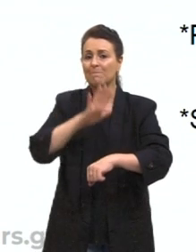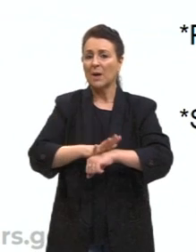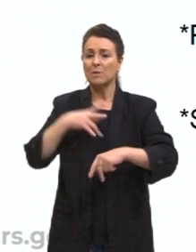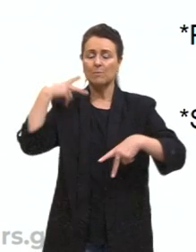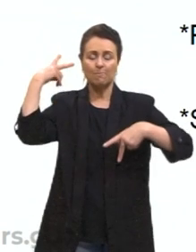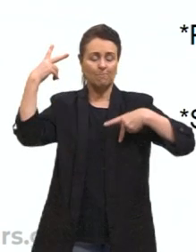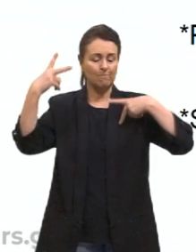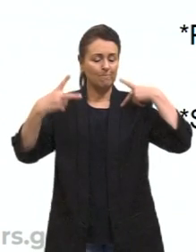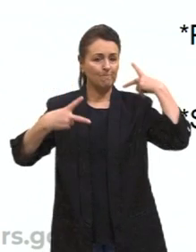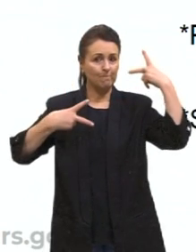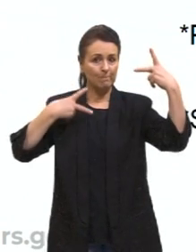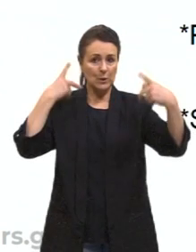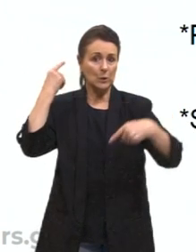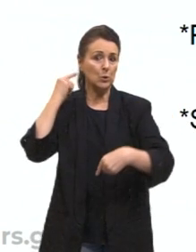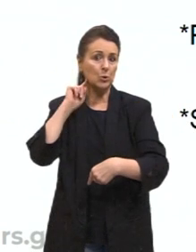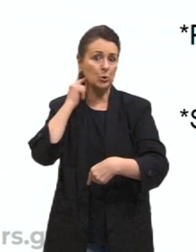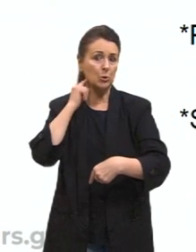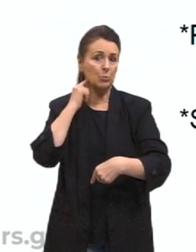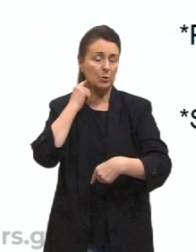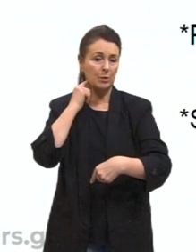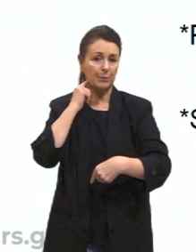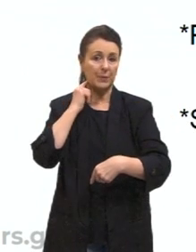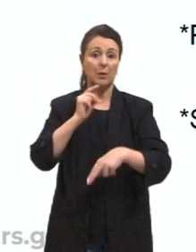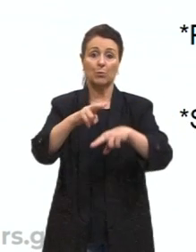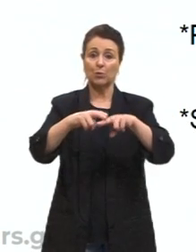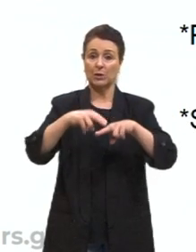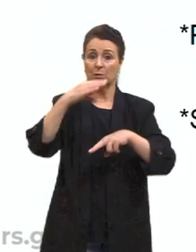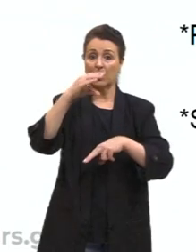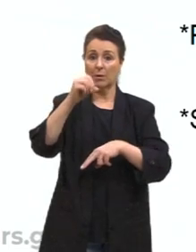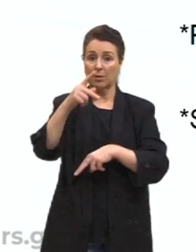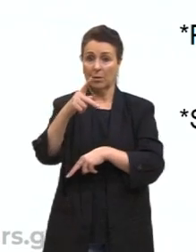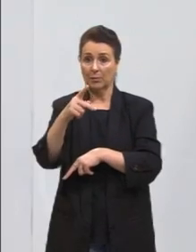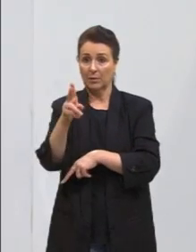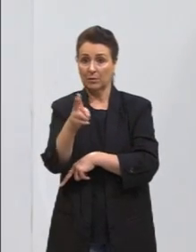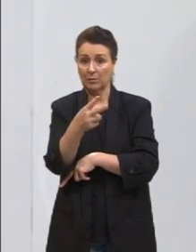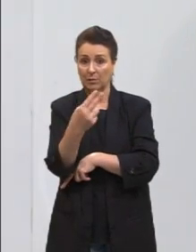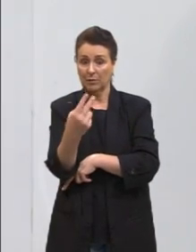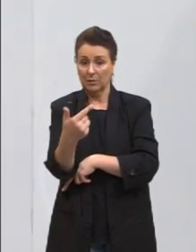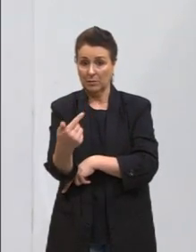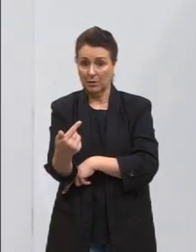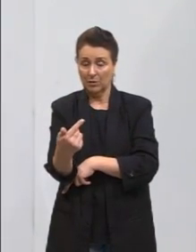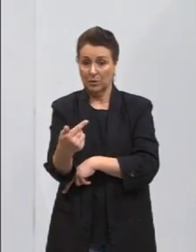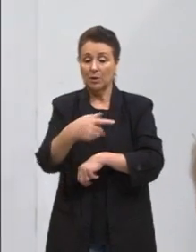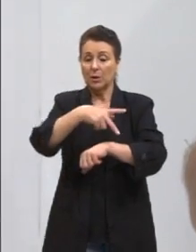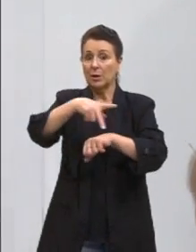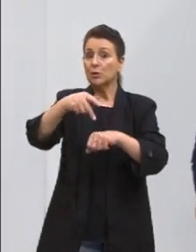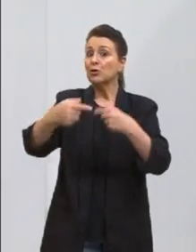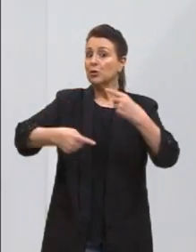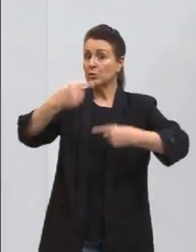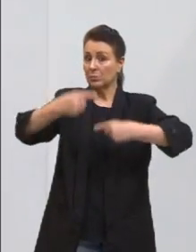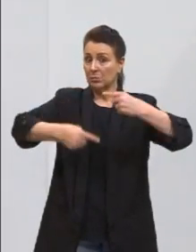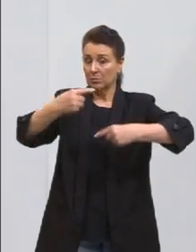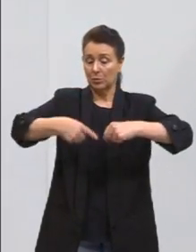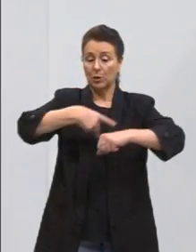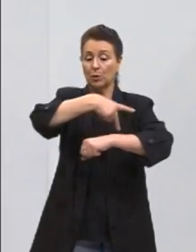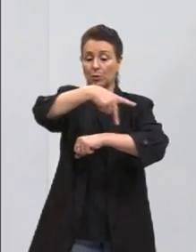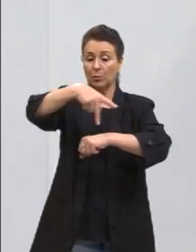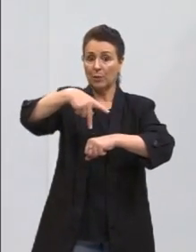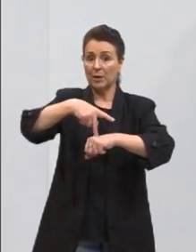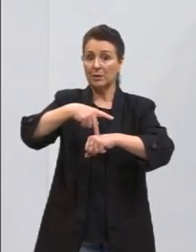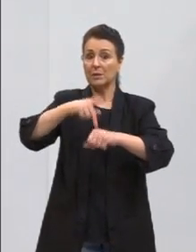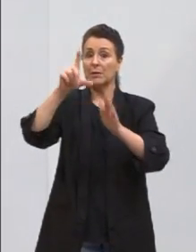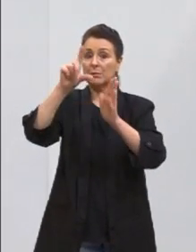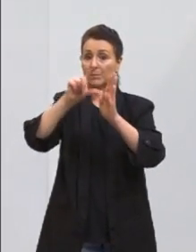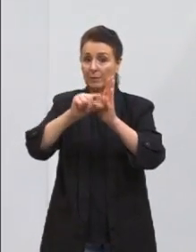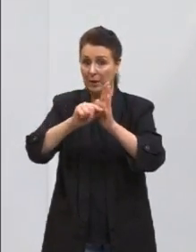salientava. Tanto é que a COP27 discute isso e os países menos desenvolvidos já estão